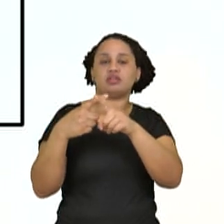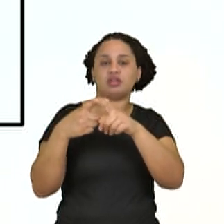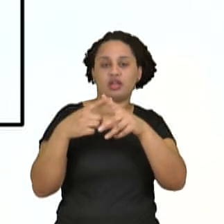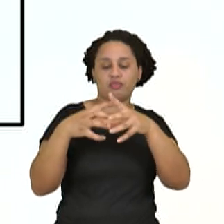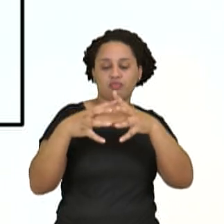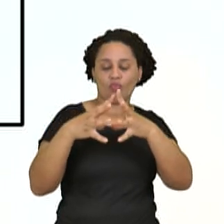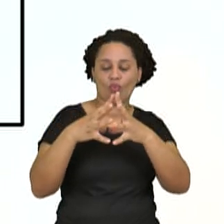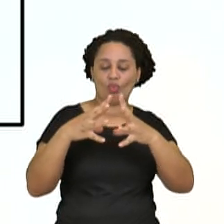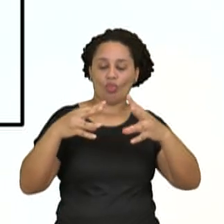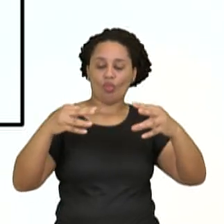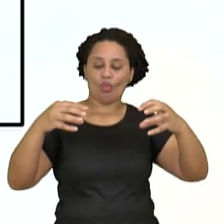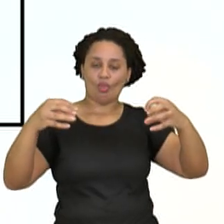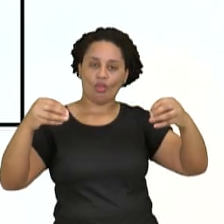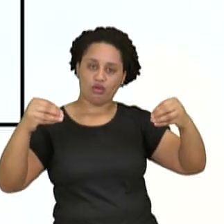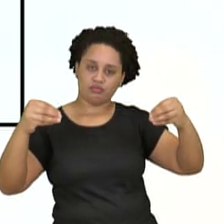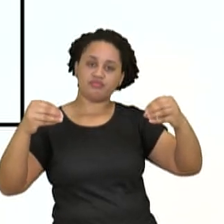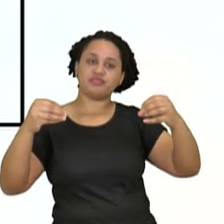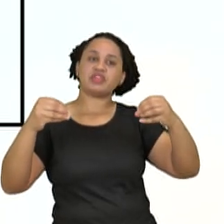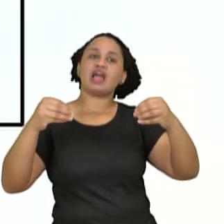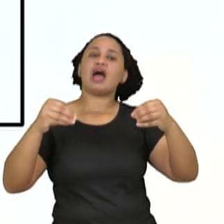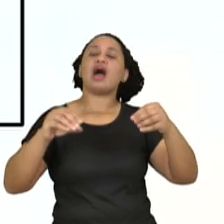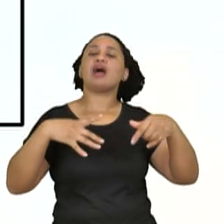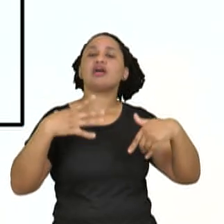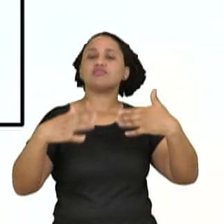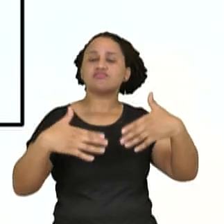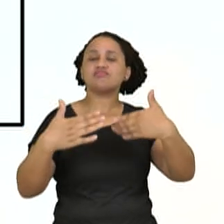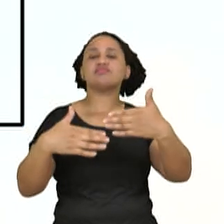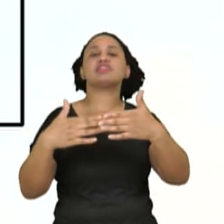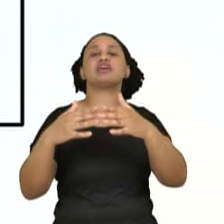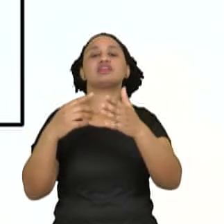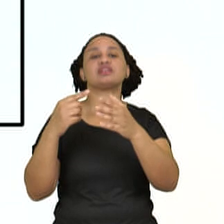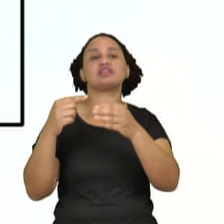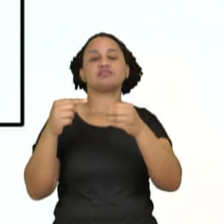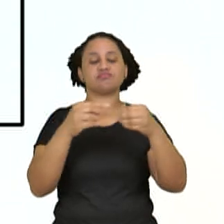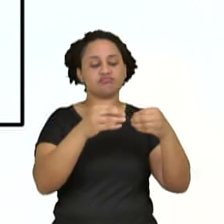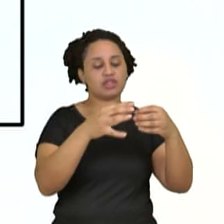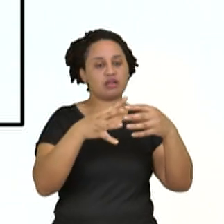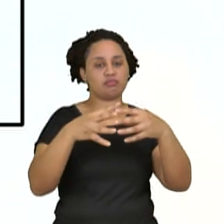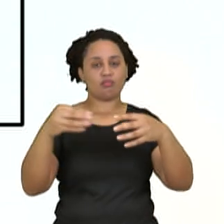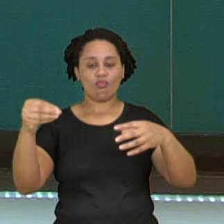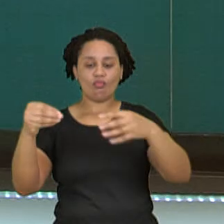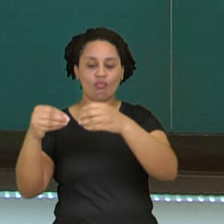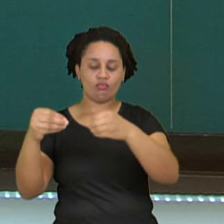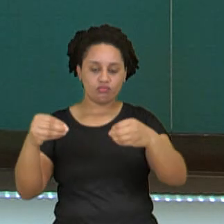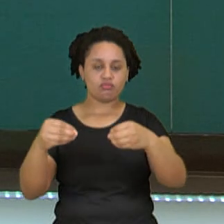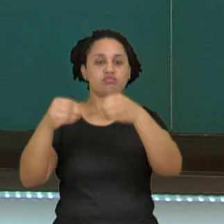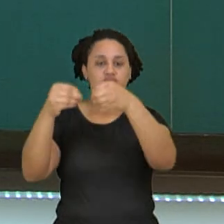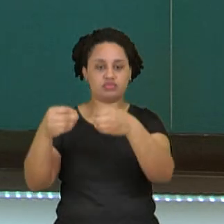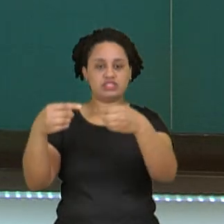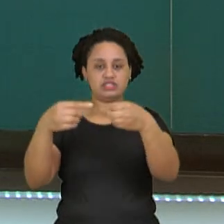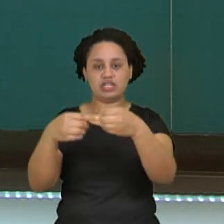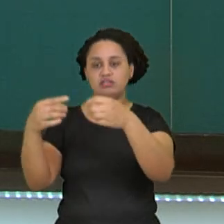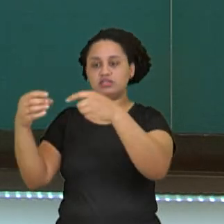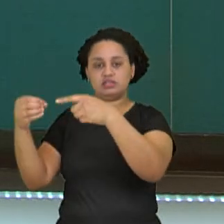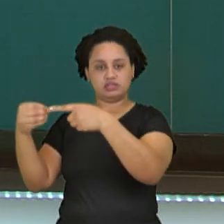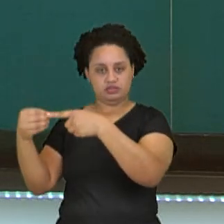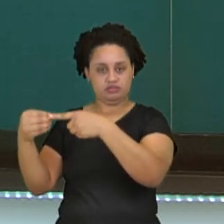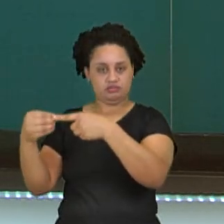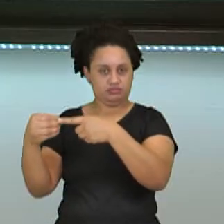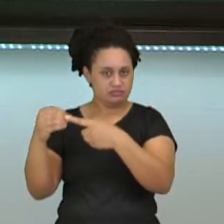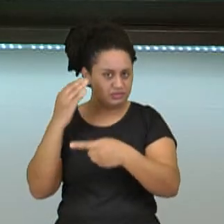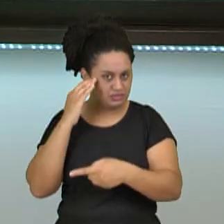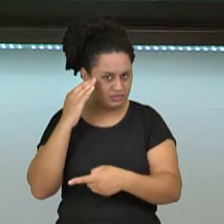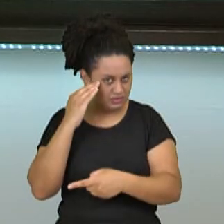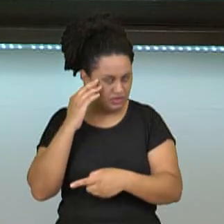eles vão ser puxados pela anáfase ali, até que a célula vai dividir e formar duas novas células na fase da telófase. Conseguiu entender?